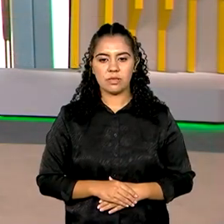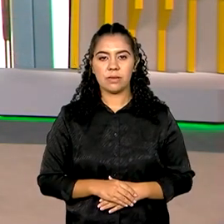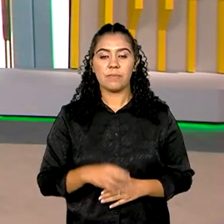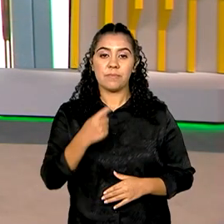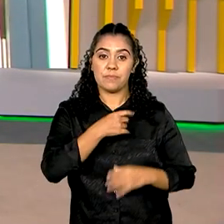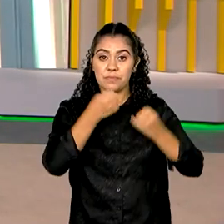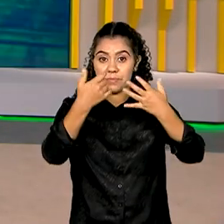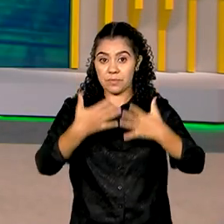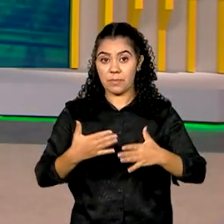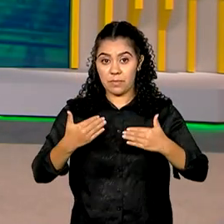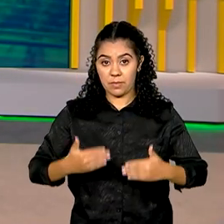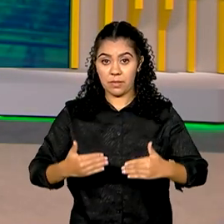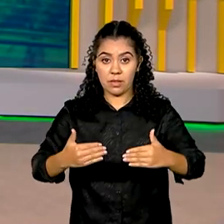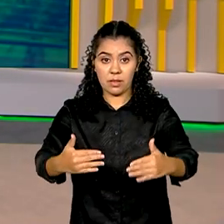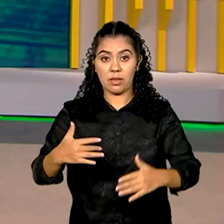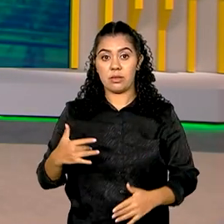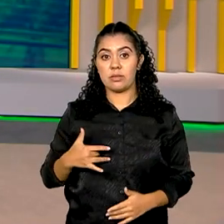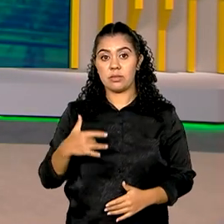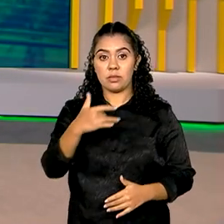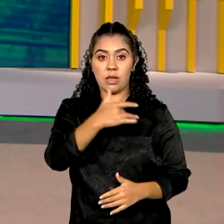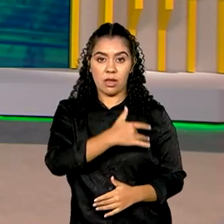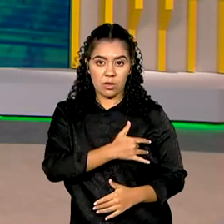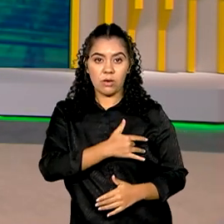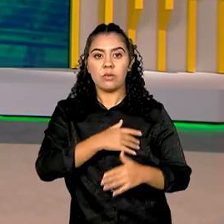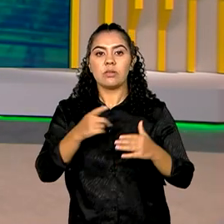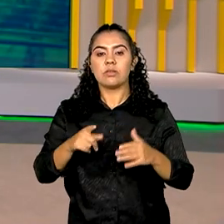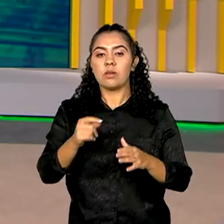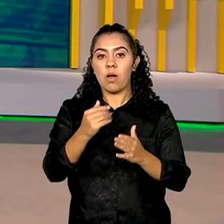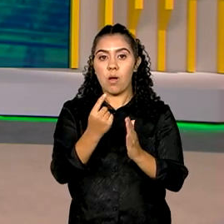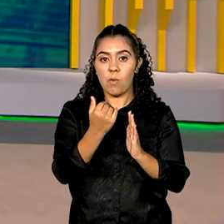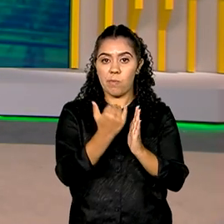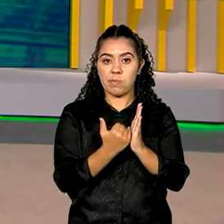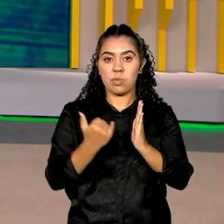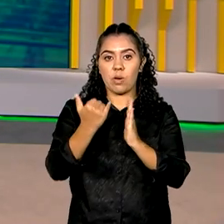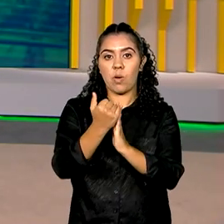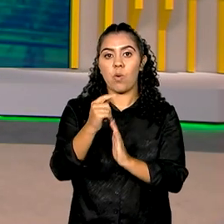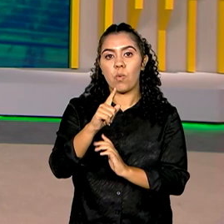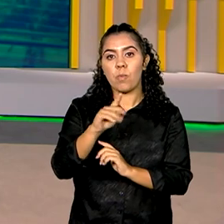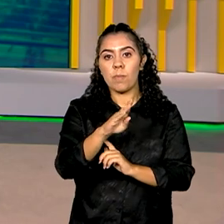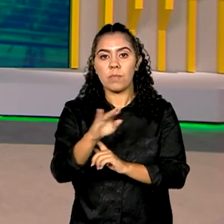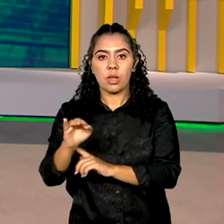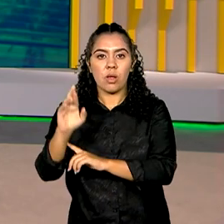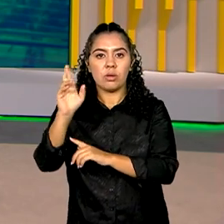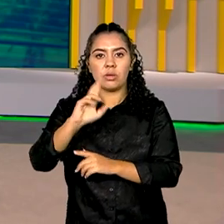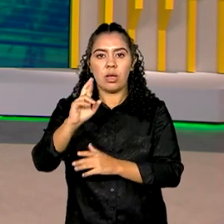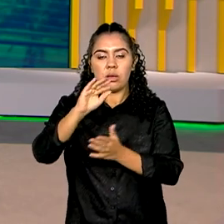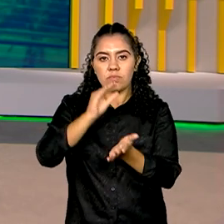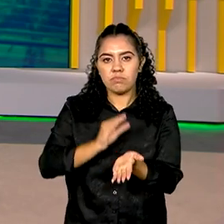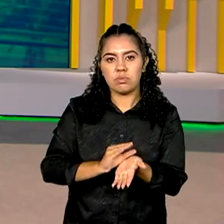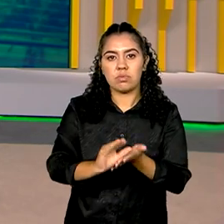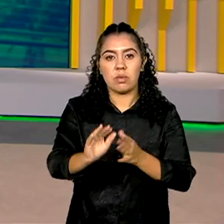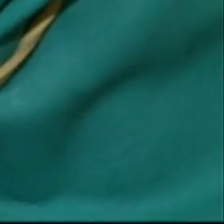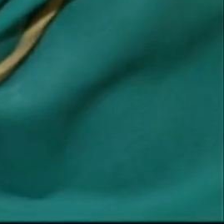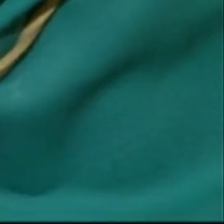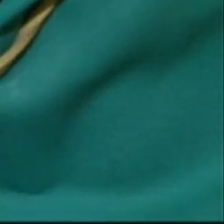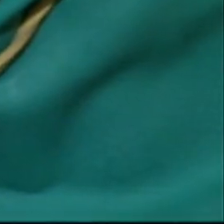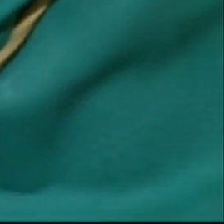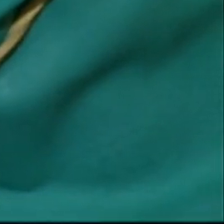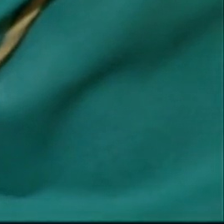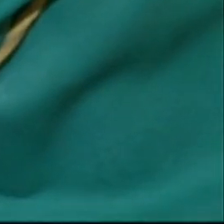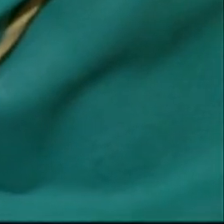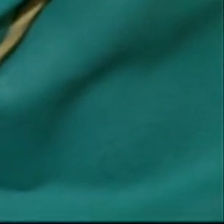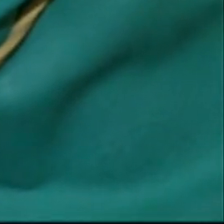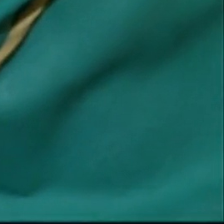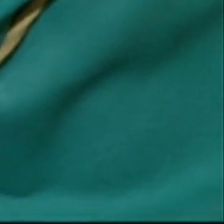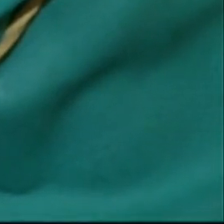O Ministério da Saúde ampliou para um bilhão e meio de reais os recursos para combater a dengue no país. Os valores podem